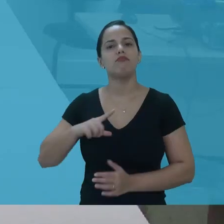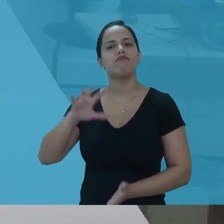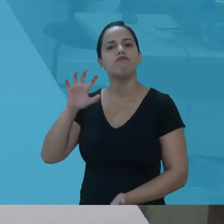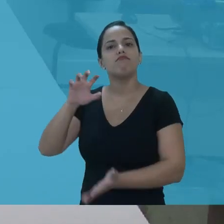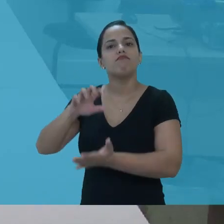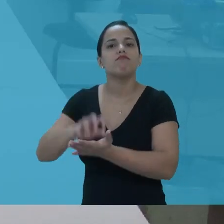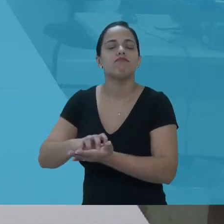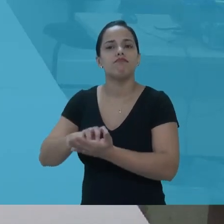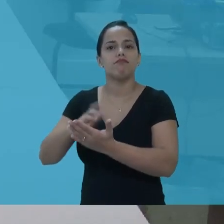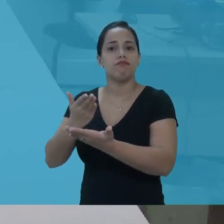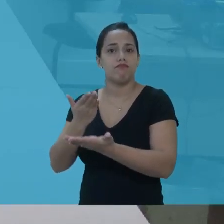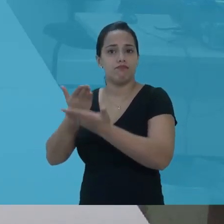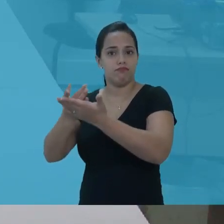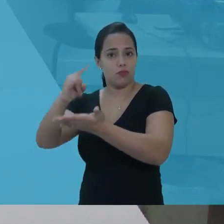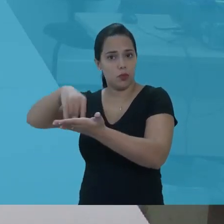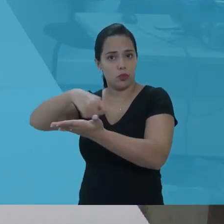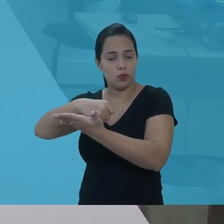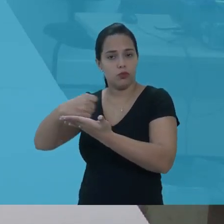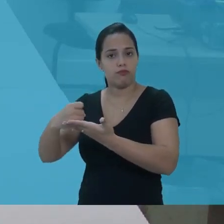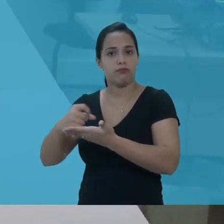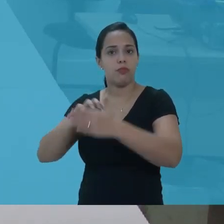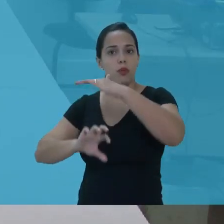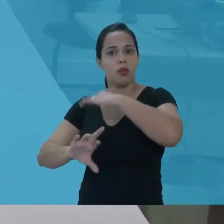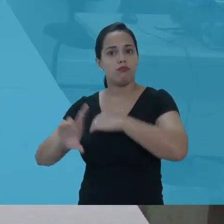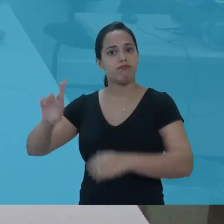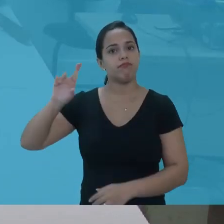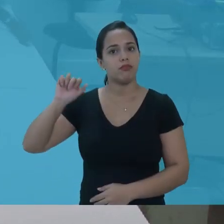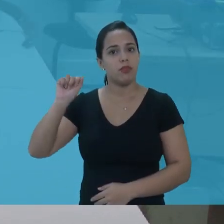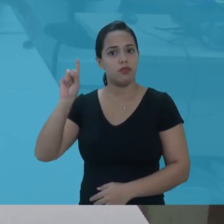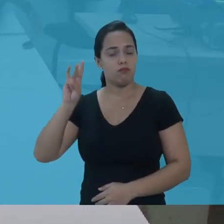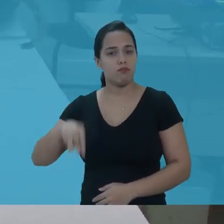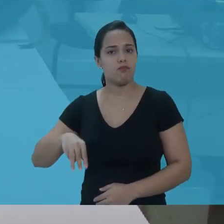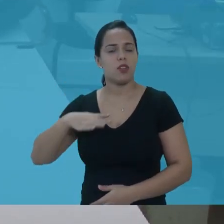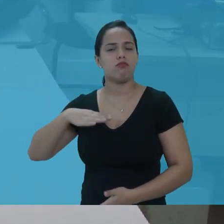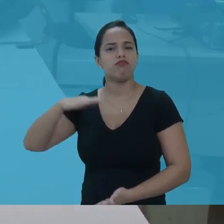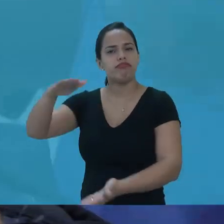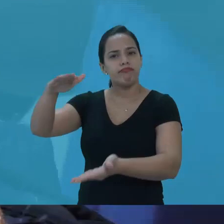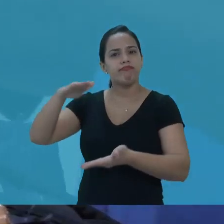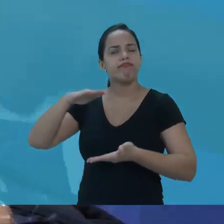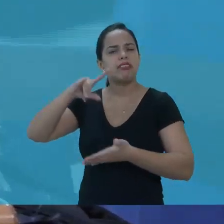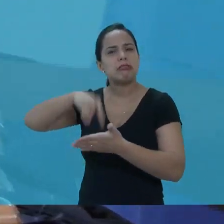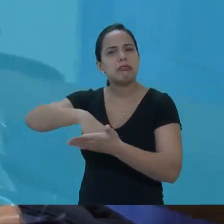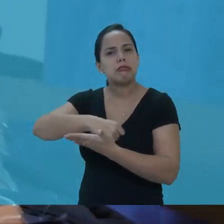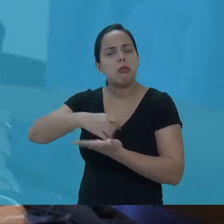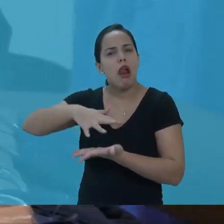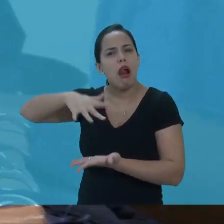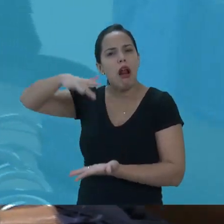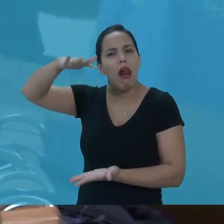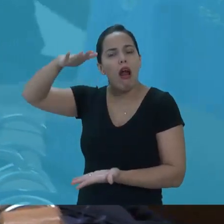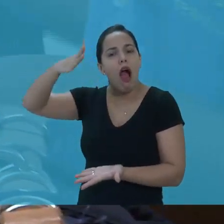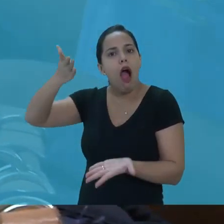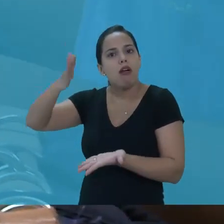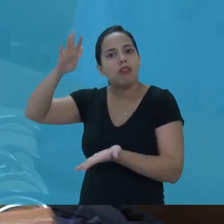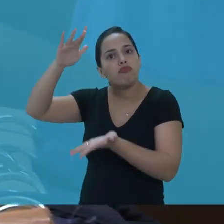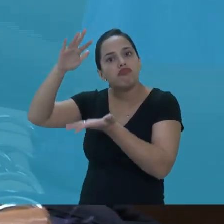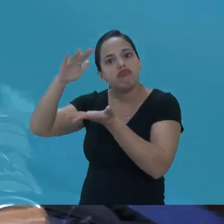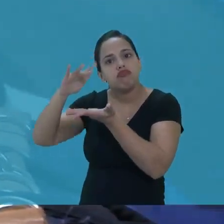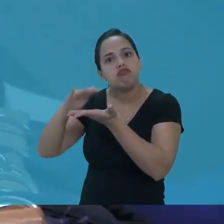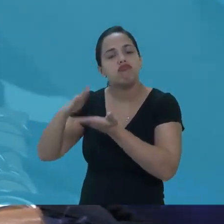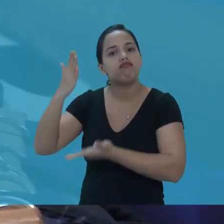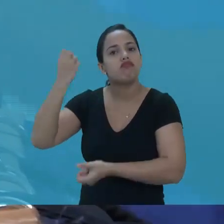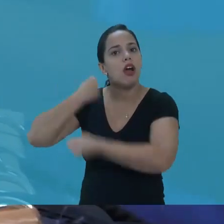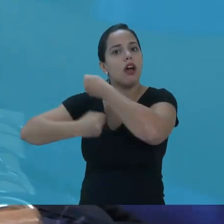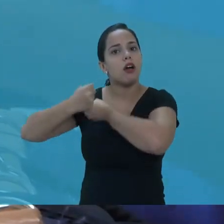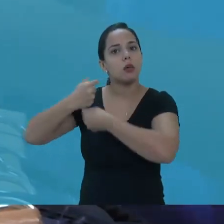Na divisão de protocolo central da Pró-Reitoria de Planejamento e Administração, o fluxo de malotes com documentos diminuiu mais que a